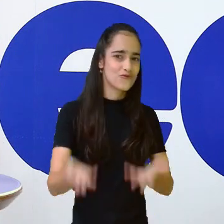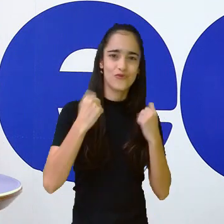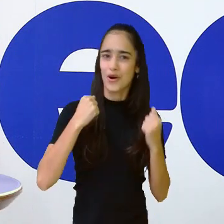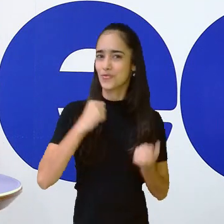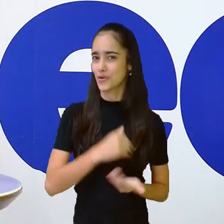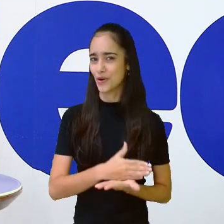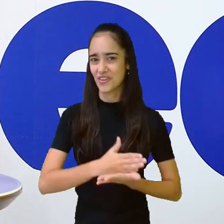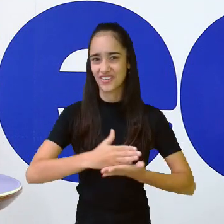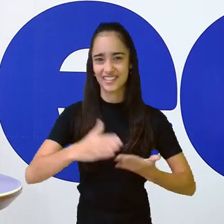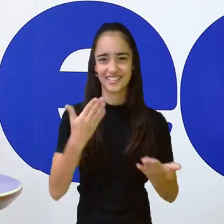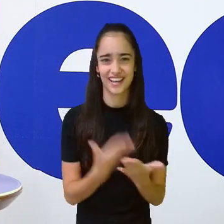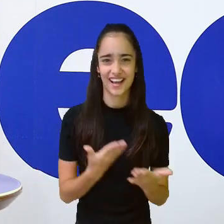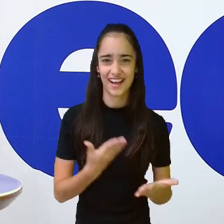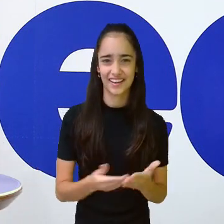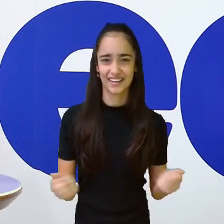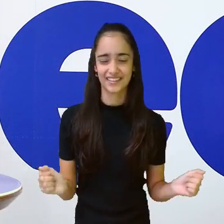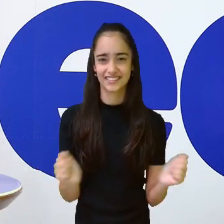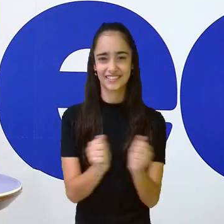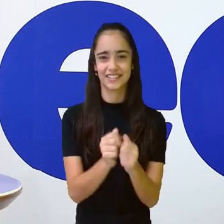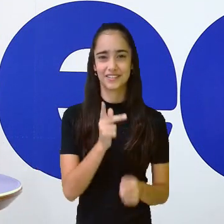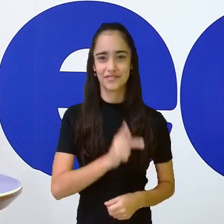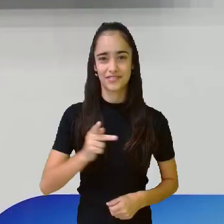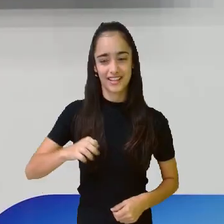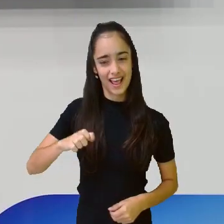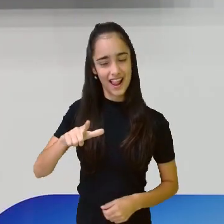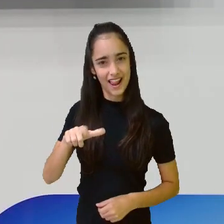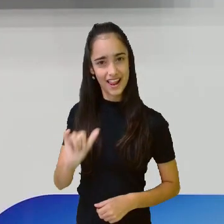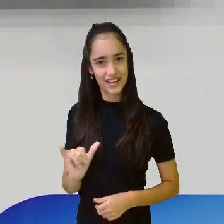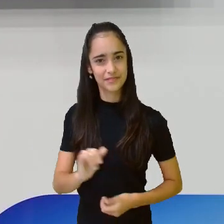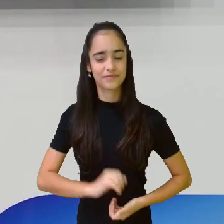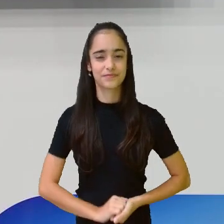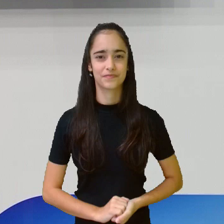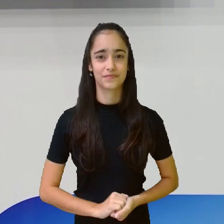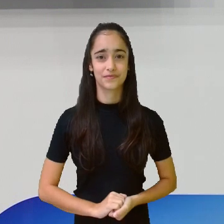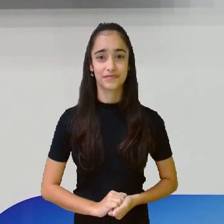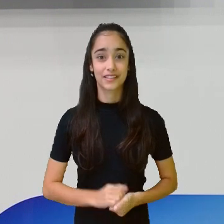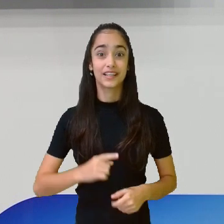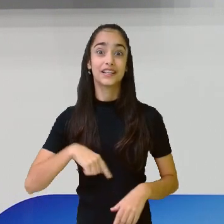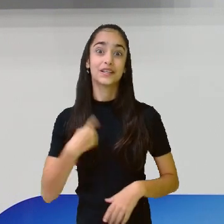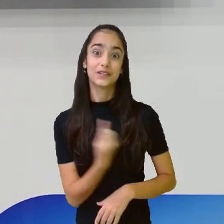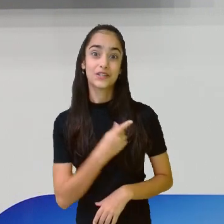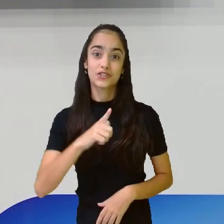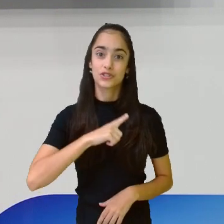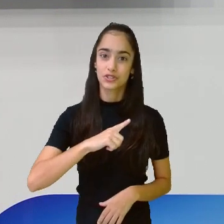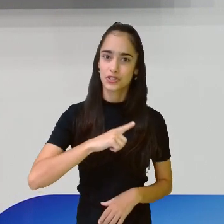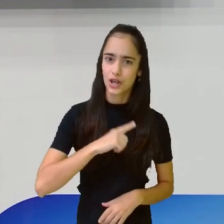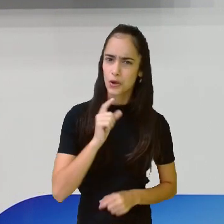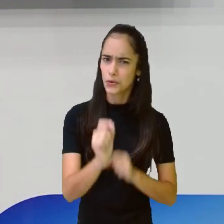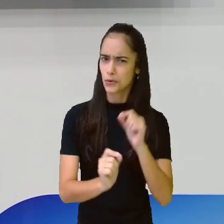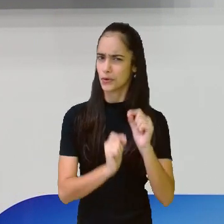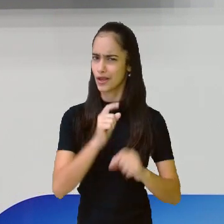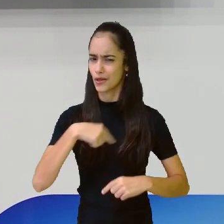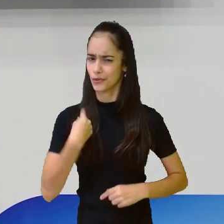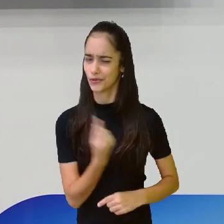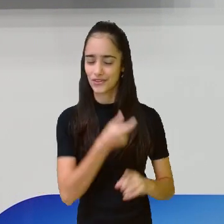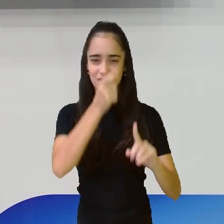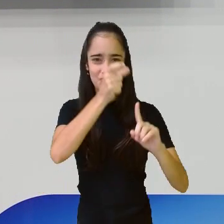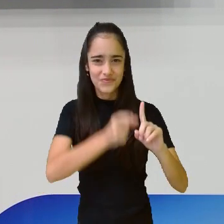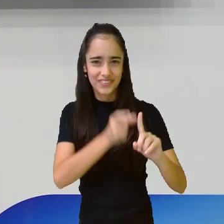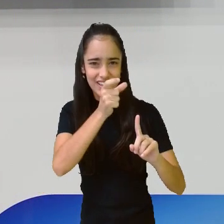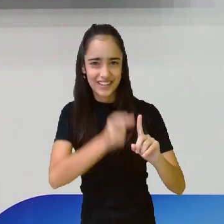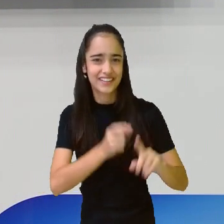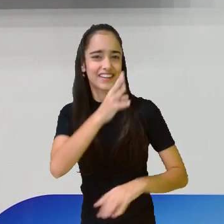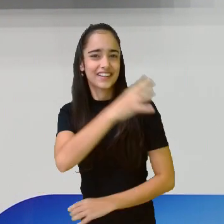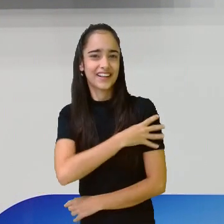fábulas com a professora Elie. E nós temos aí o nosso personagem aqui do quarto